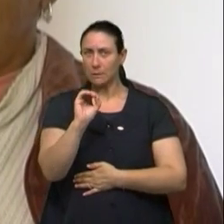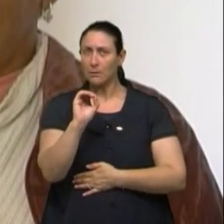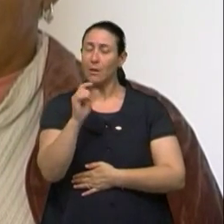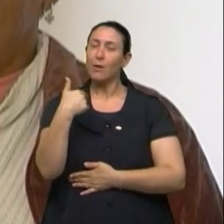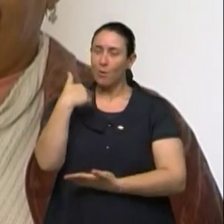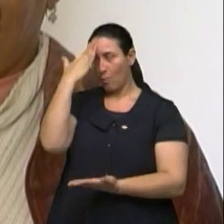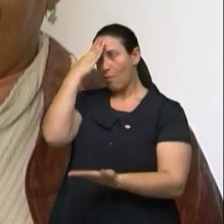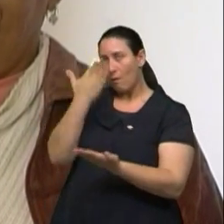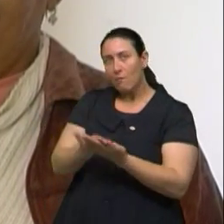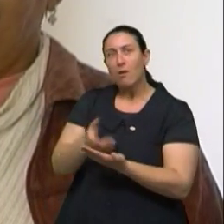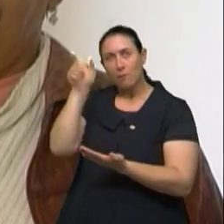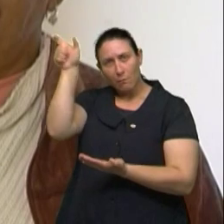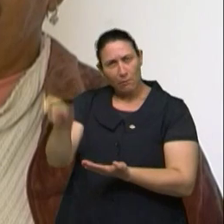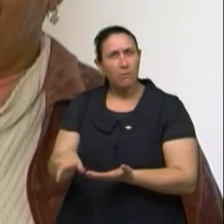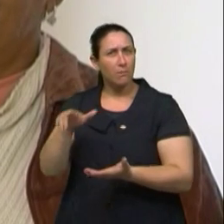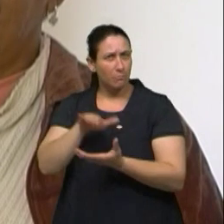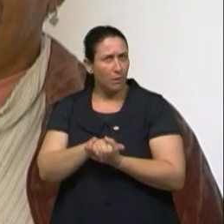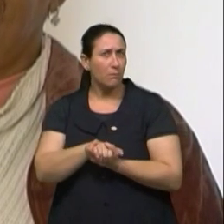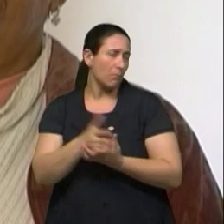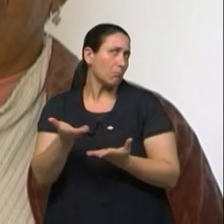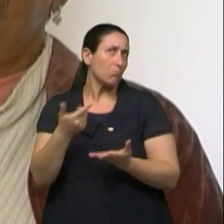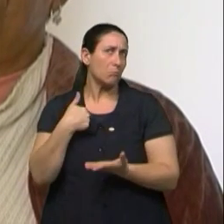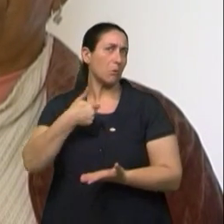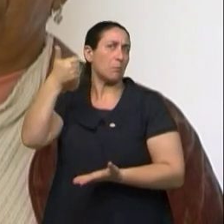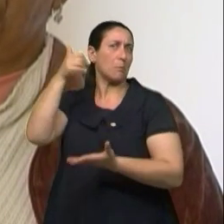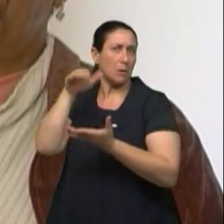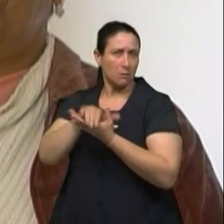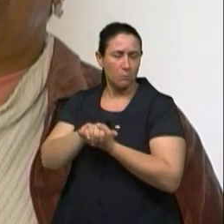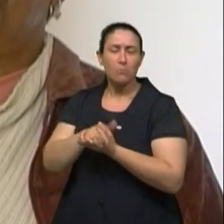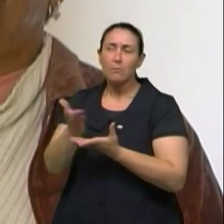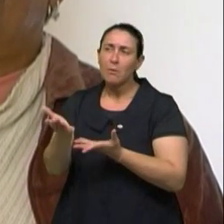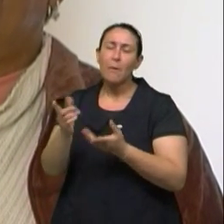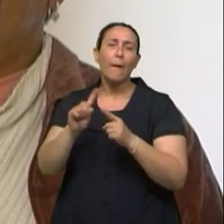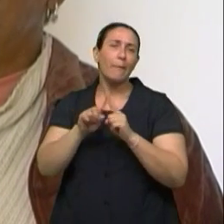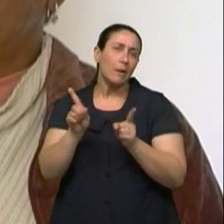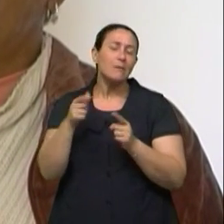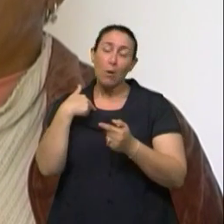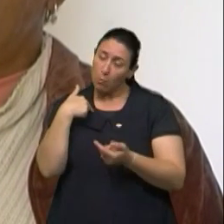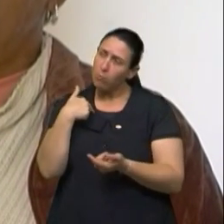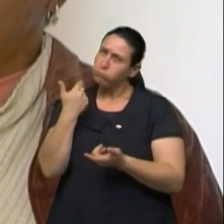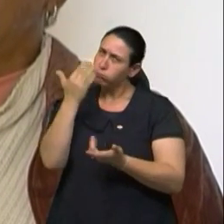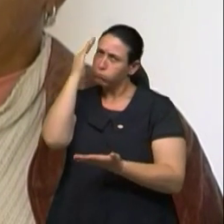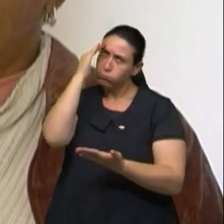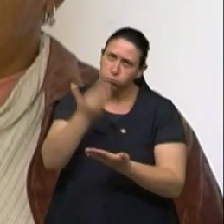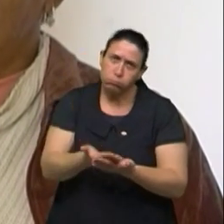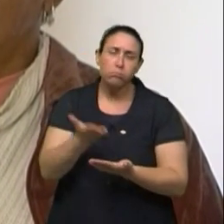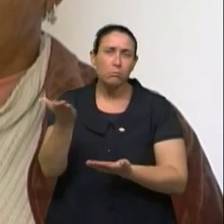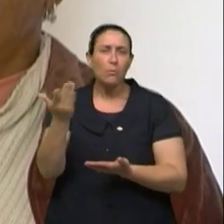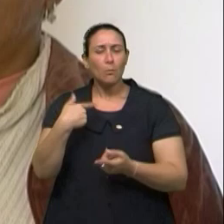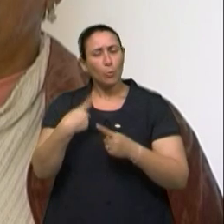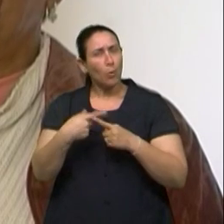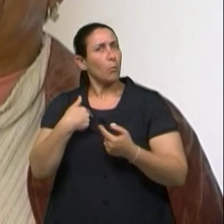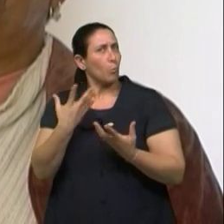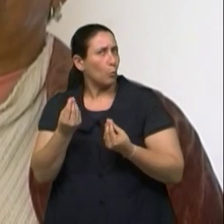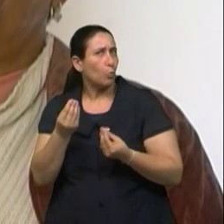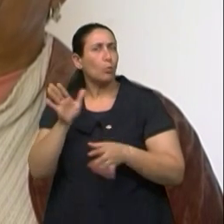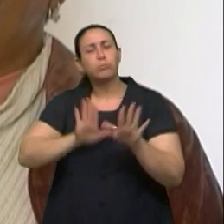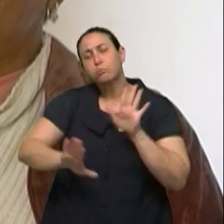confiei nele, porque ele não é meu primeiro marido, nem. Mas eu procurei confiar nele, porque eu sempre me cuidava